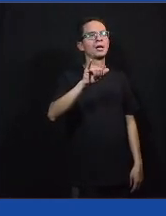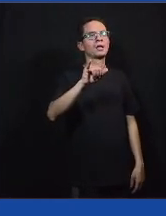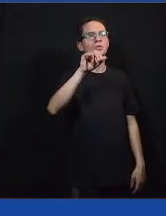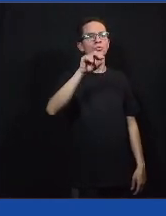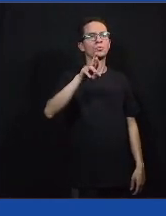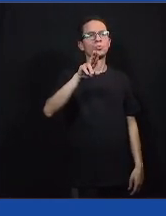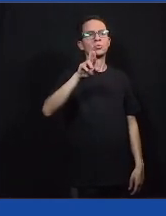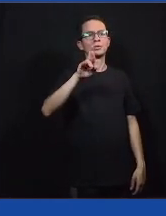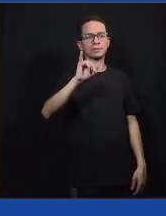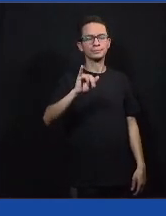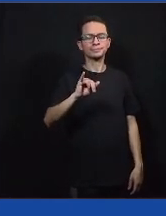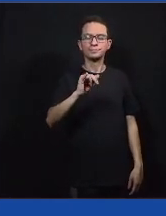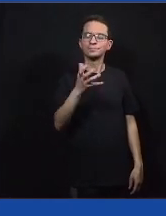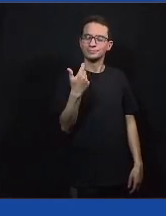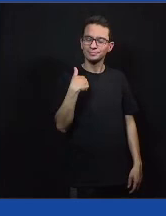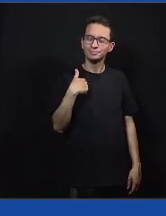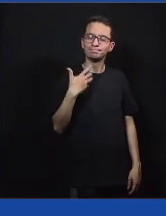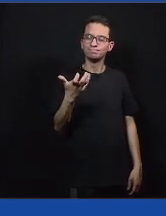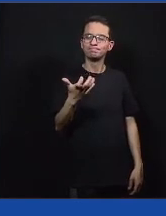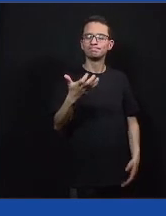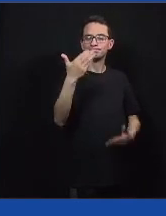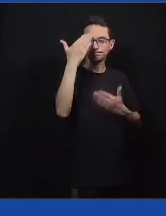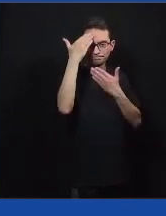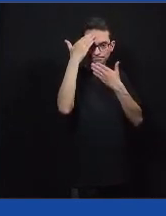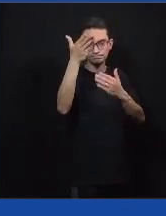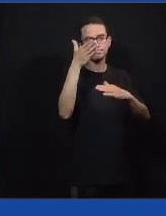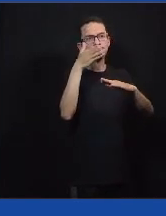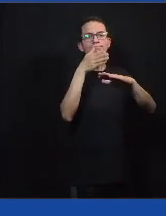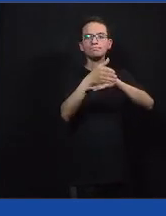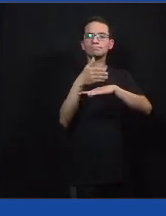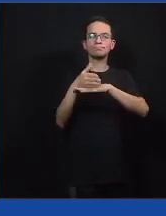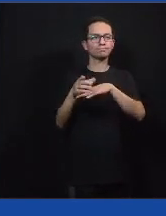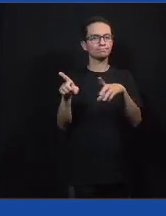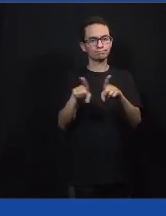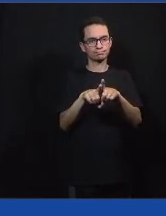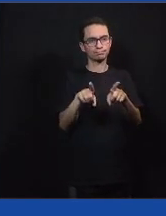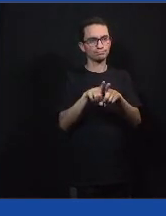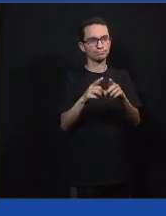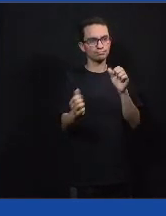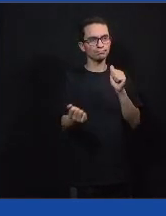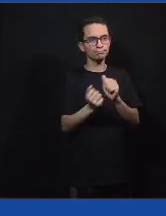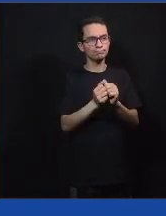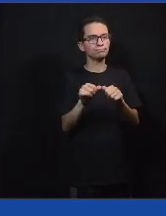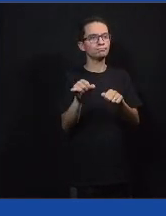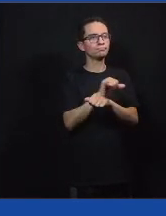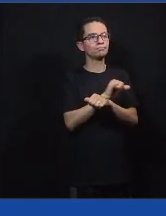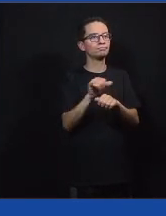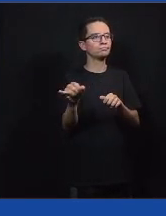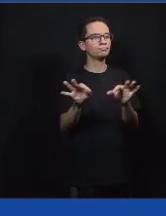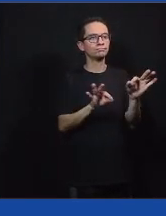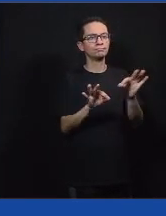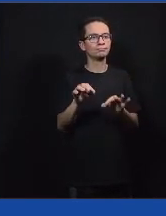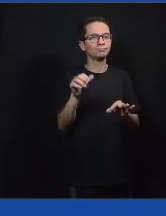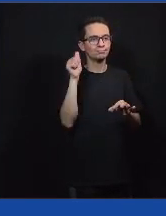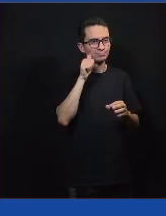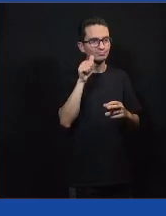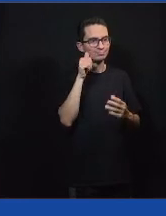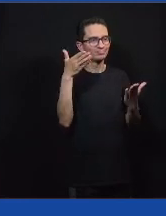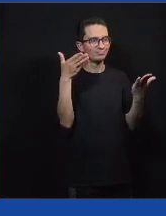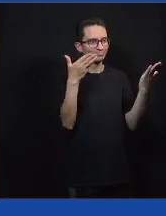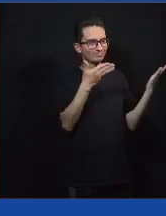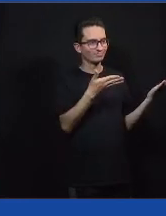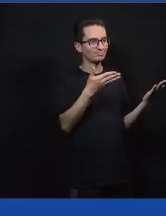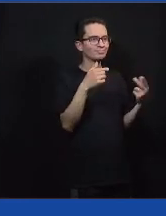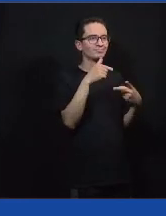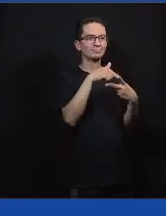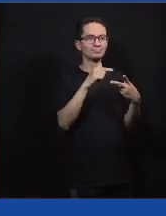É, só queria também agradecer por ter participado, né? Nesse projeto com as meninas e com toda a rapaziada que estava junto